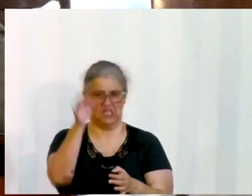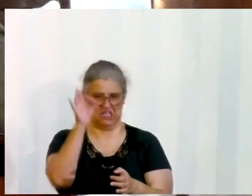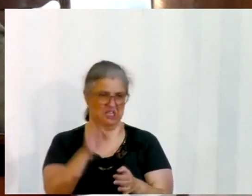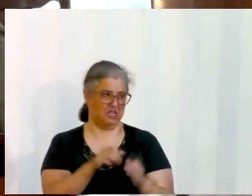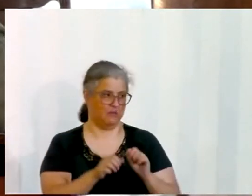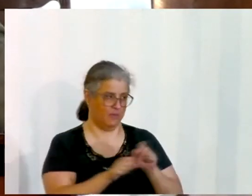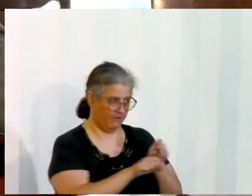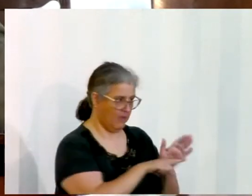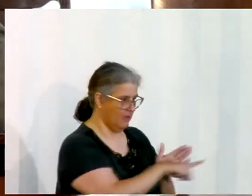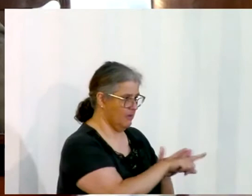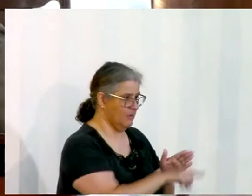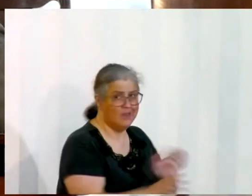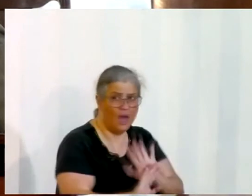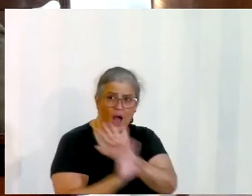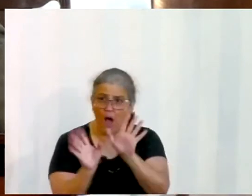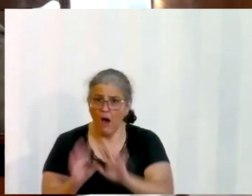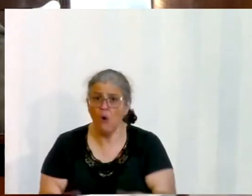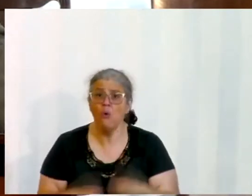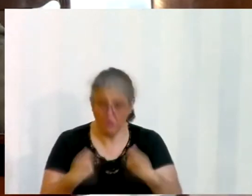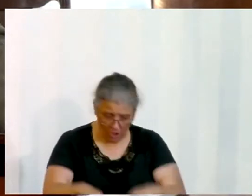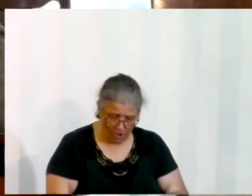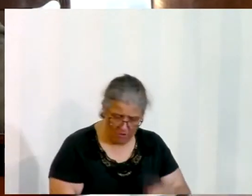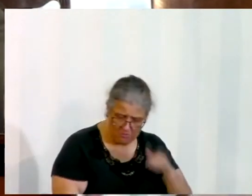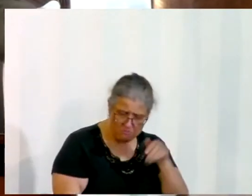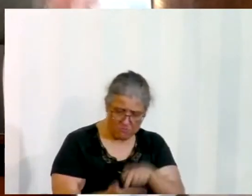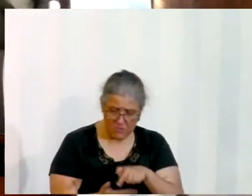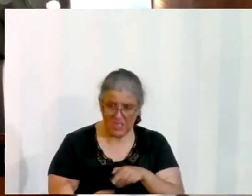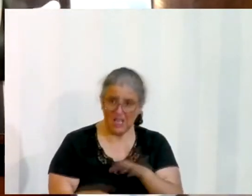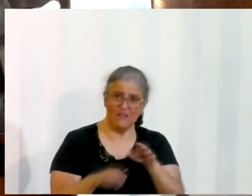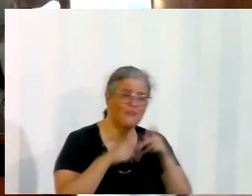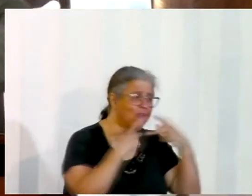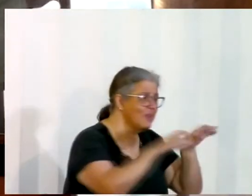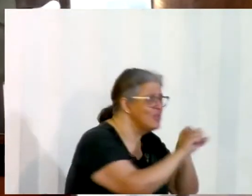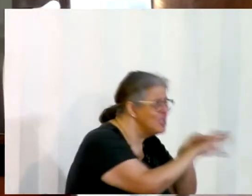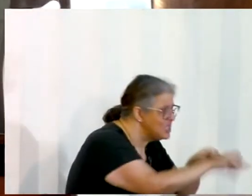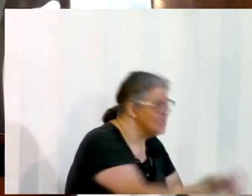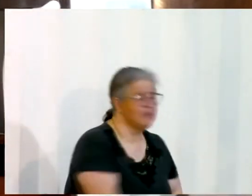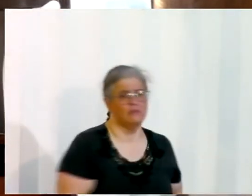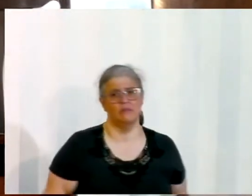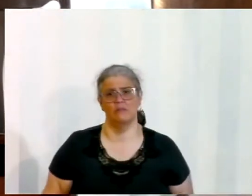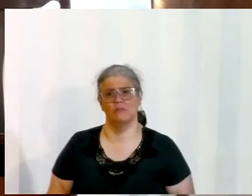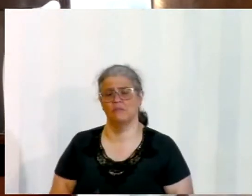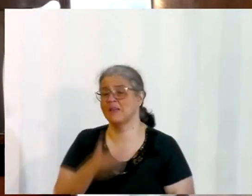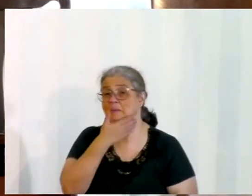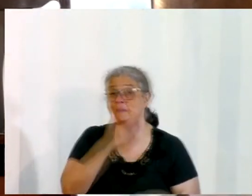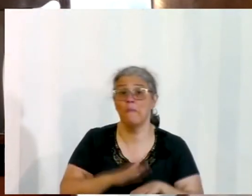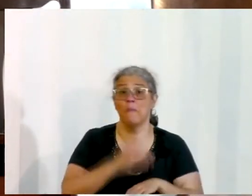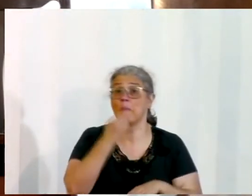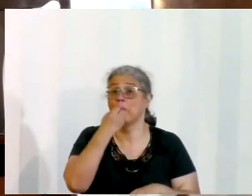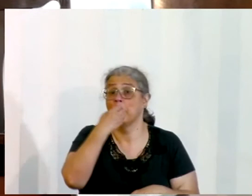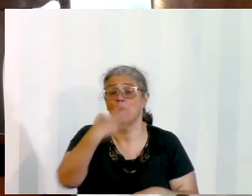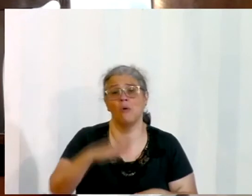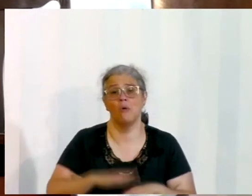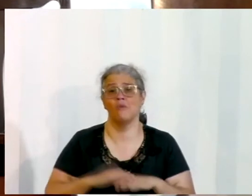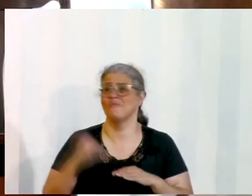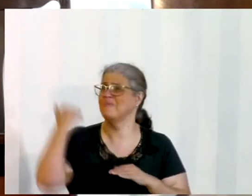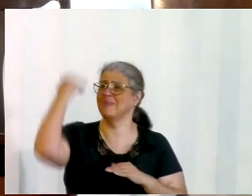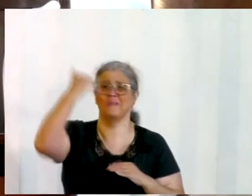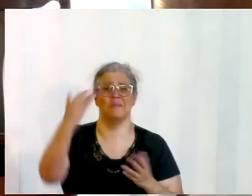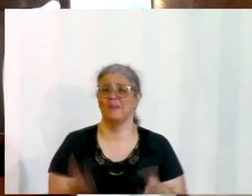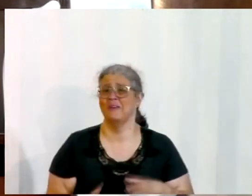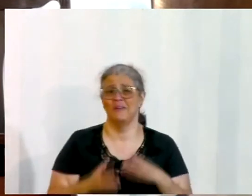Porque não tem coisa melhor irmãos, do que ensinar a palavra de Deus, do que receber a instrução da palavra de Deus, vamos orar,